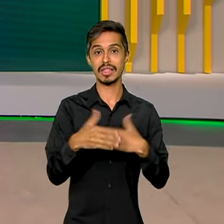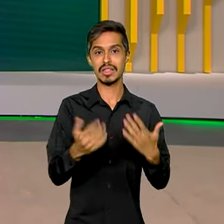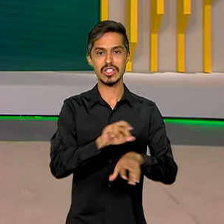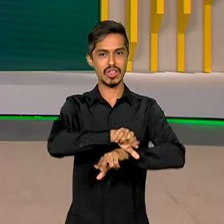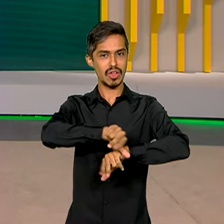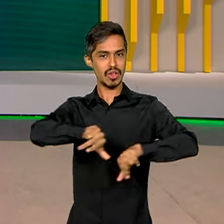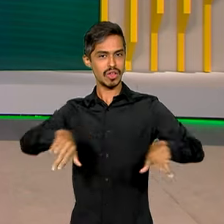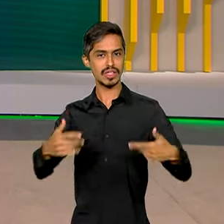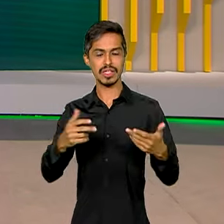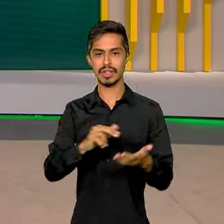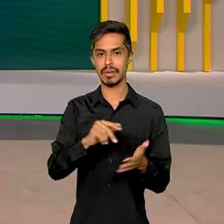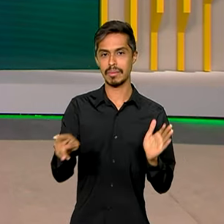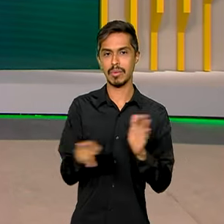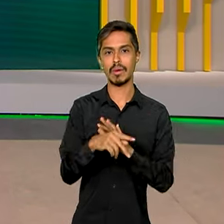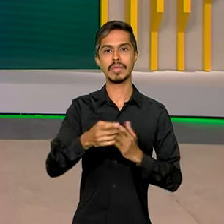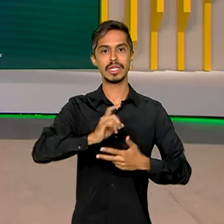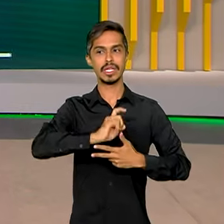diferentes órgãos da administração pública federal.